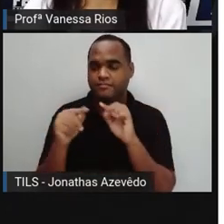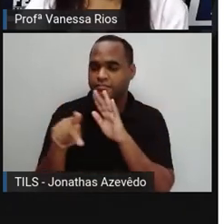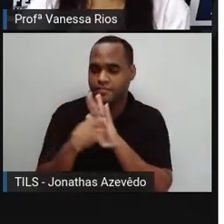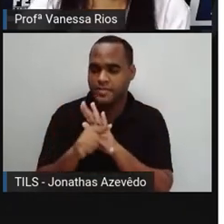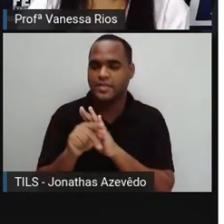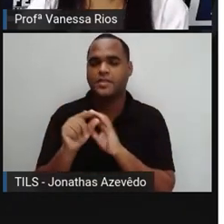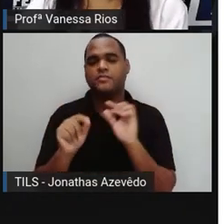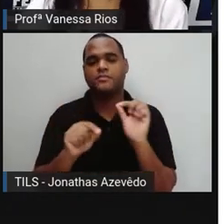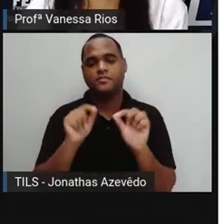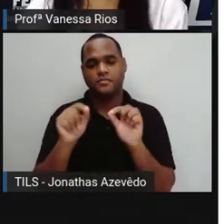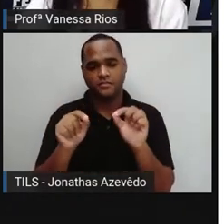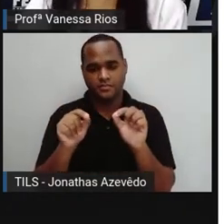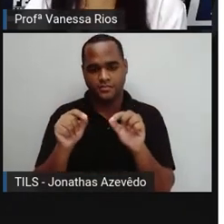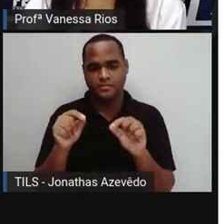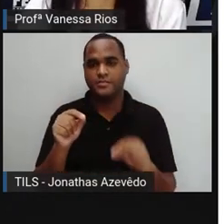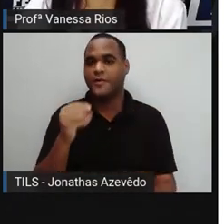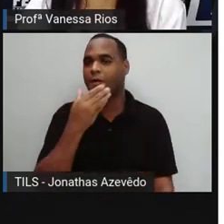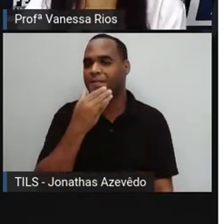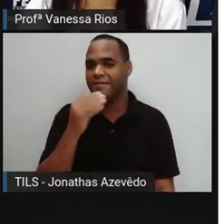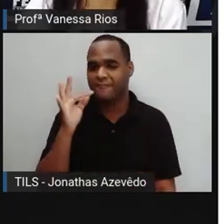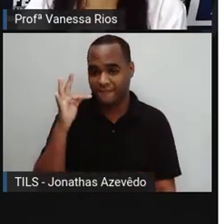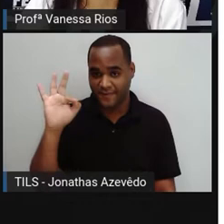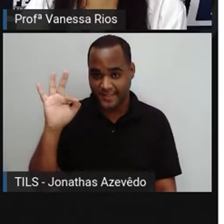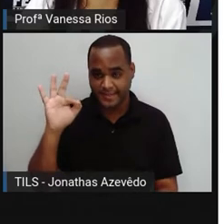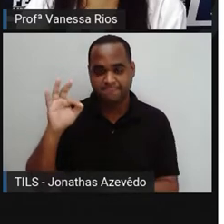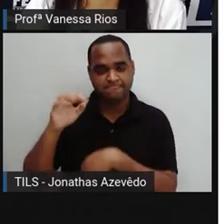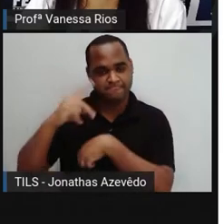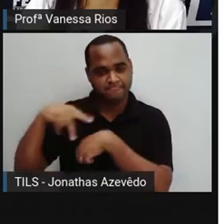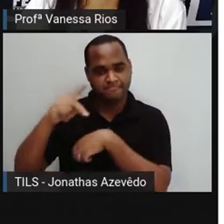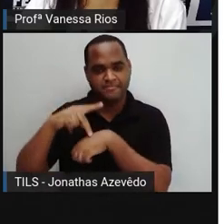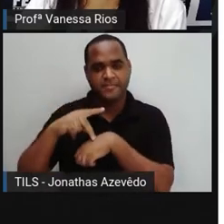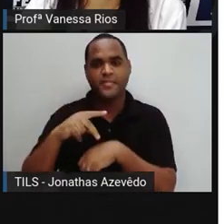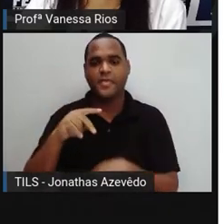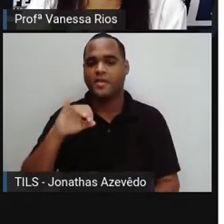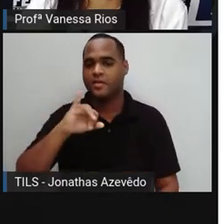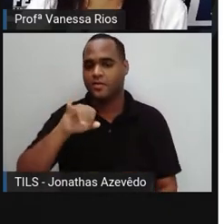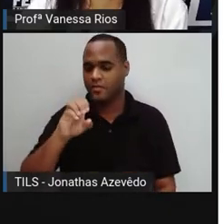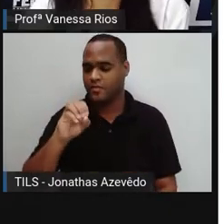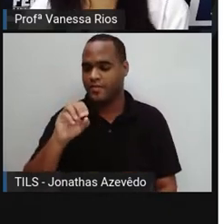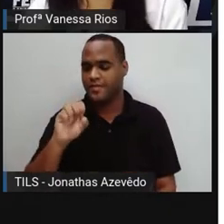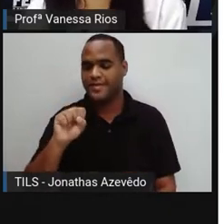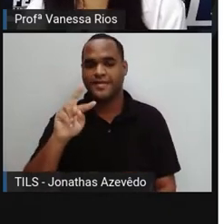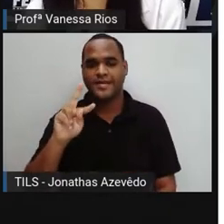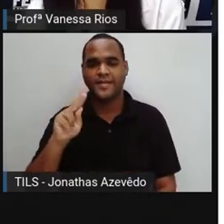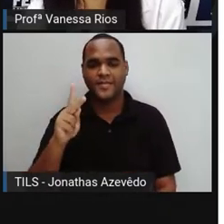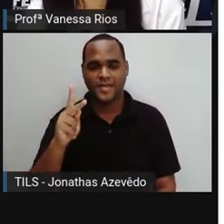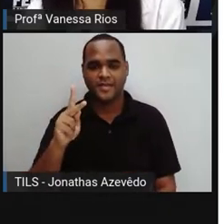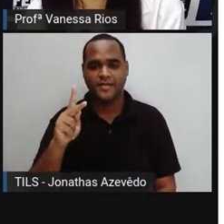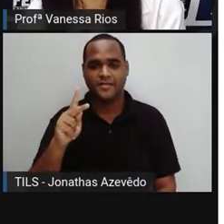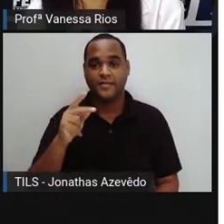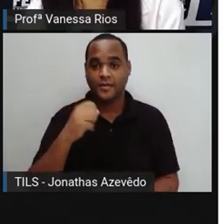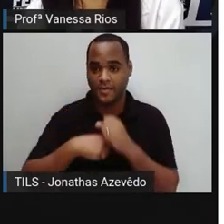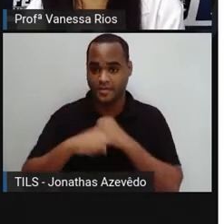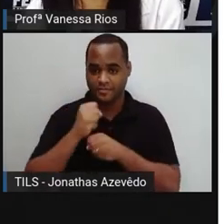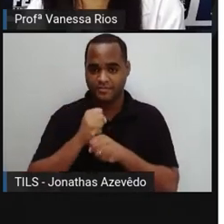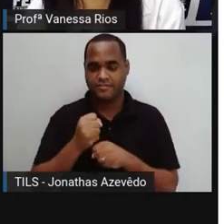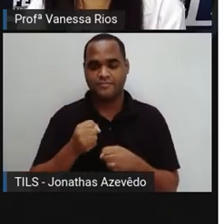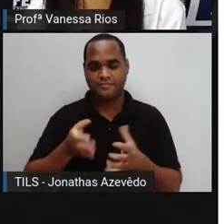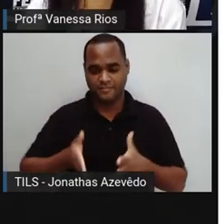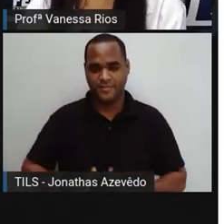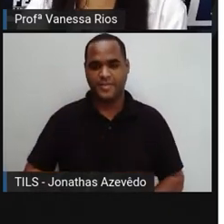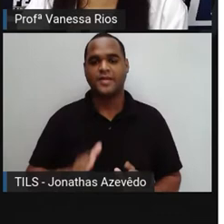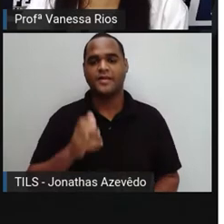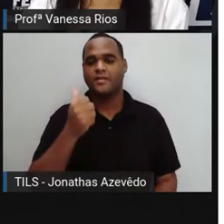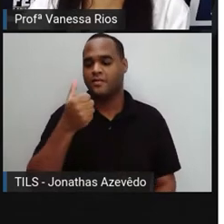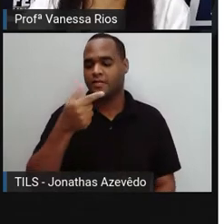dita, foi obra do francês Joseph Niepce, que nasceu aí em 1763